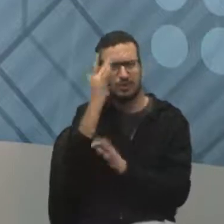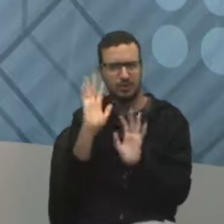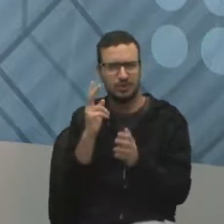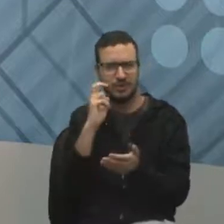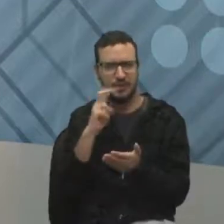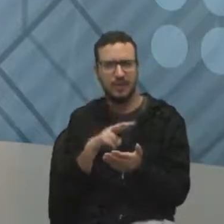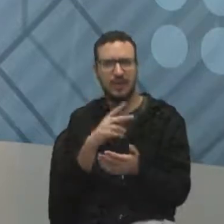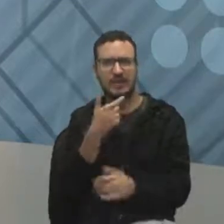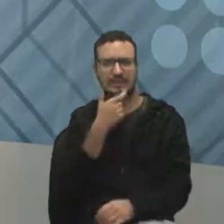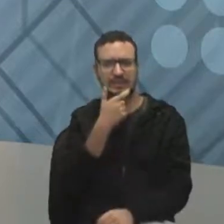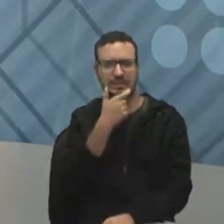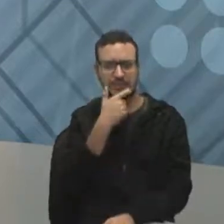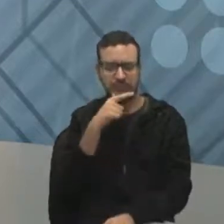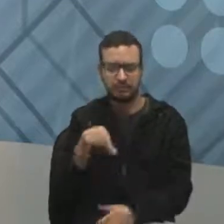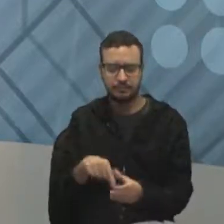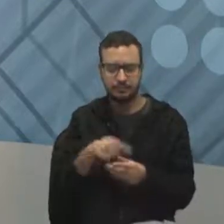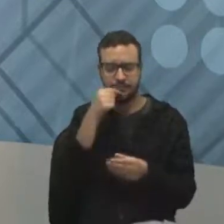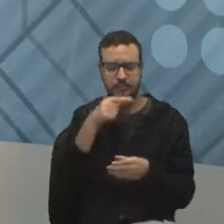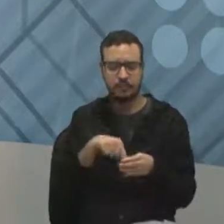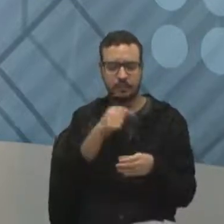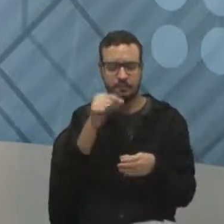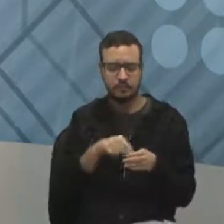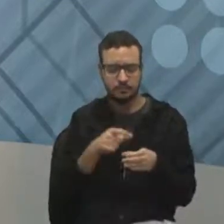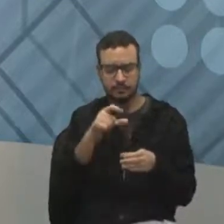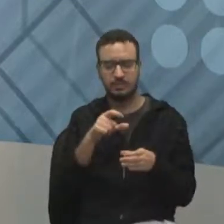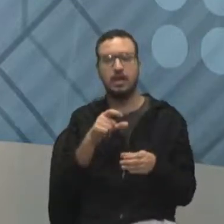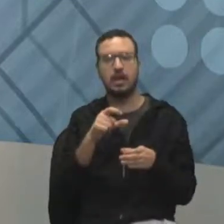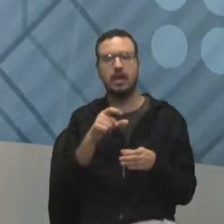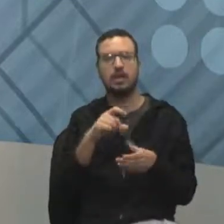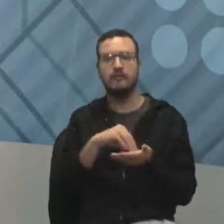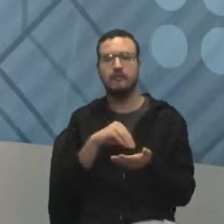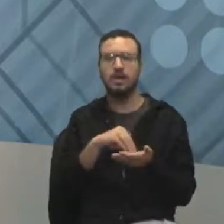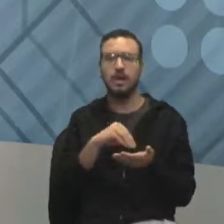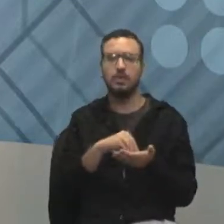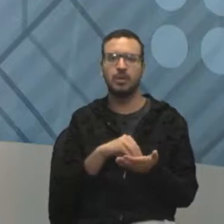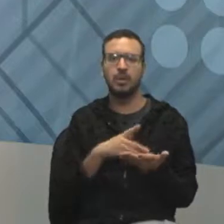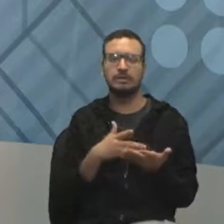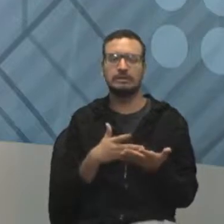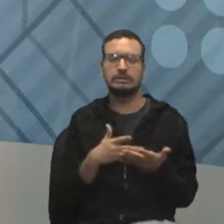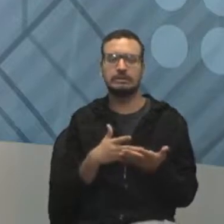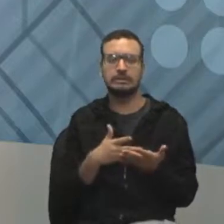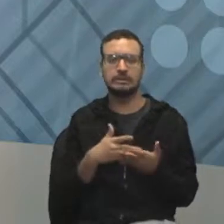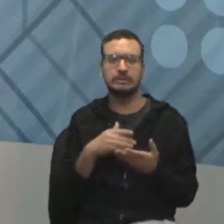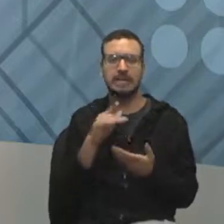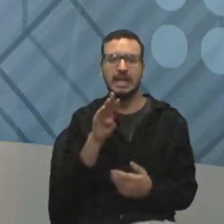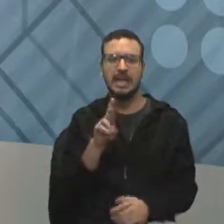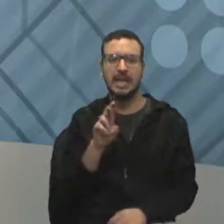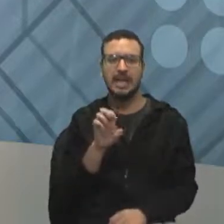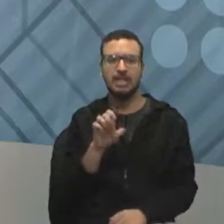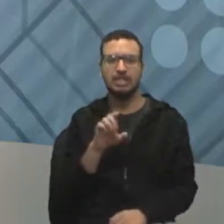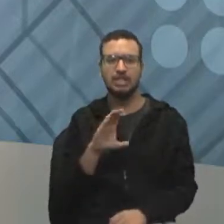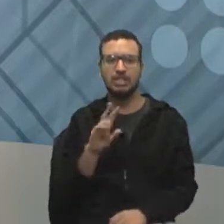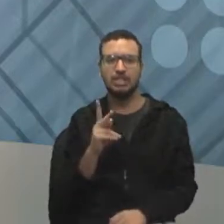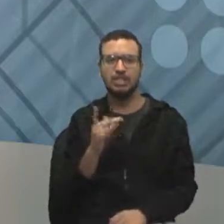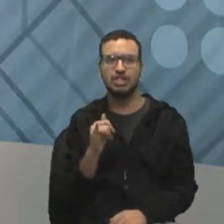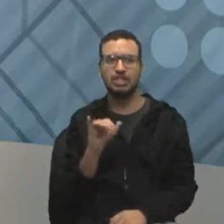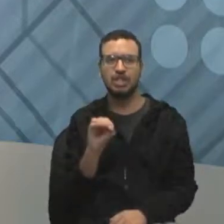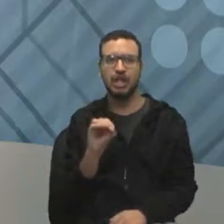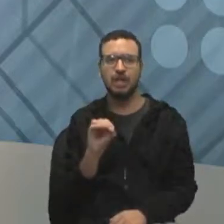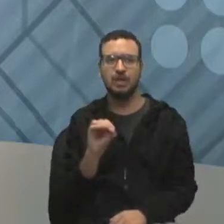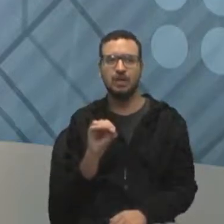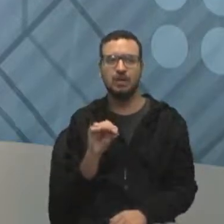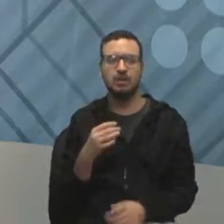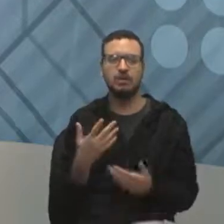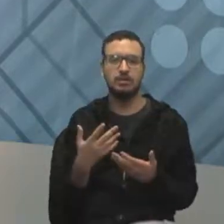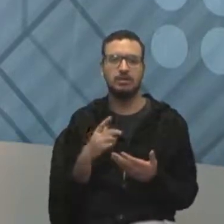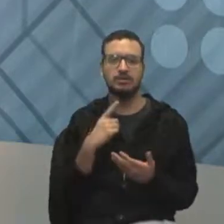pacote, pegou algum pacote de biscoito, né, na vida aí que tinha esse tipo de problema. Às vezes, uma bolacha com dois recheios,